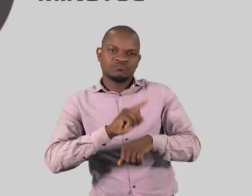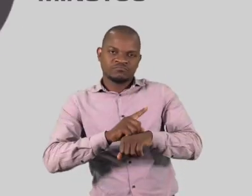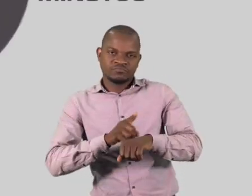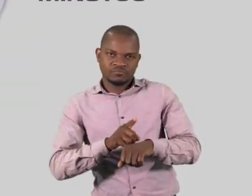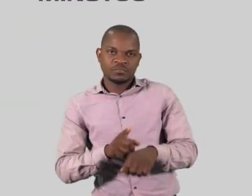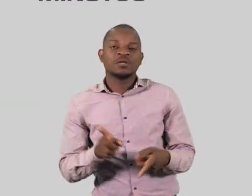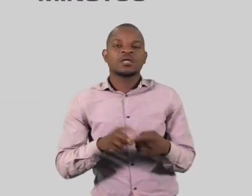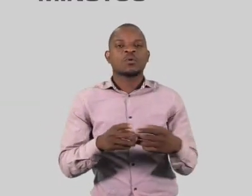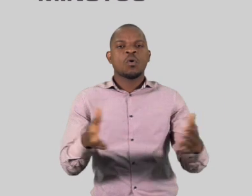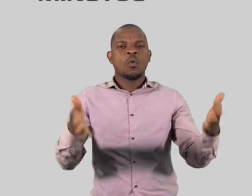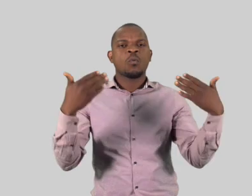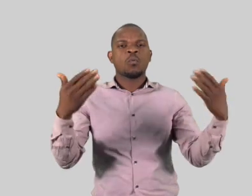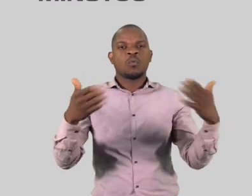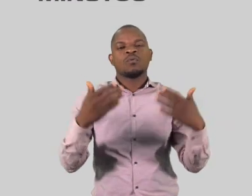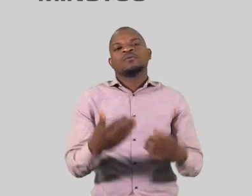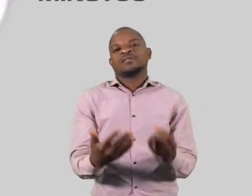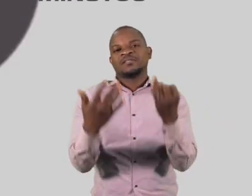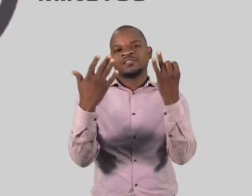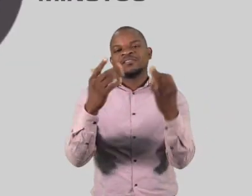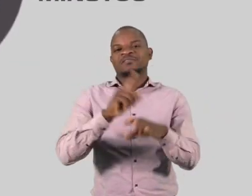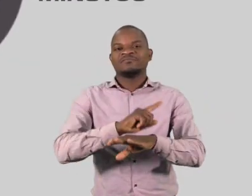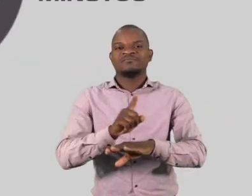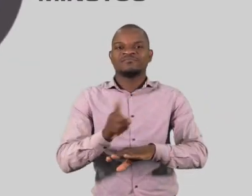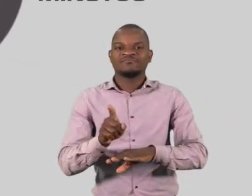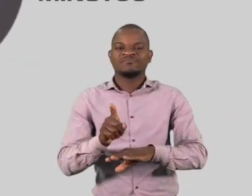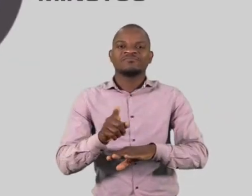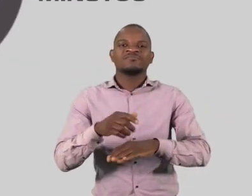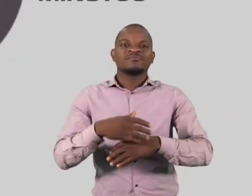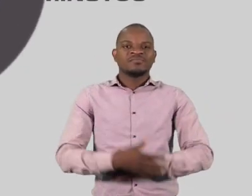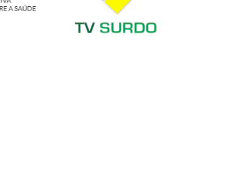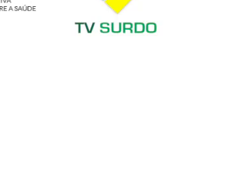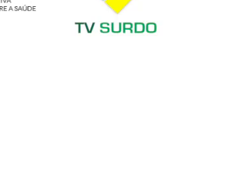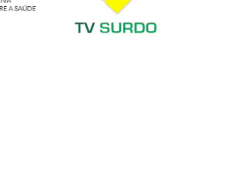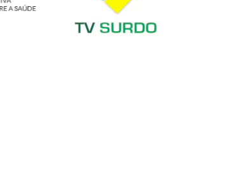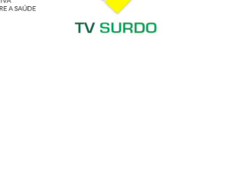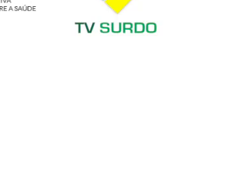e o processo de ventilação deve durar 7 minutos.